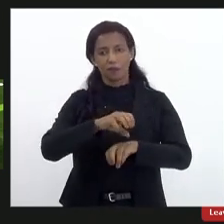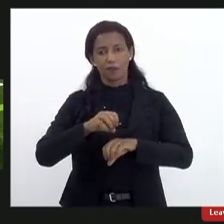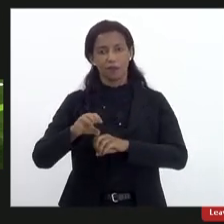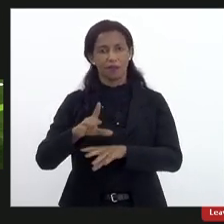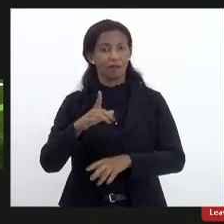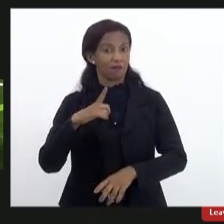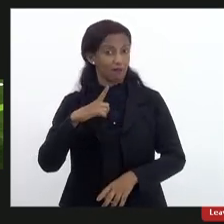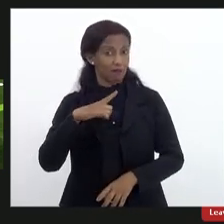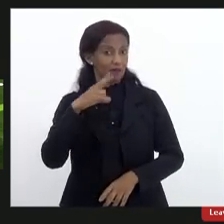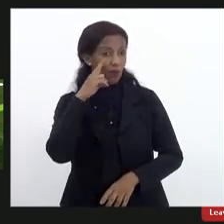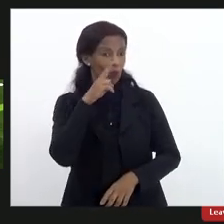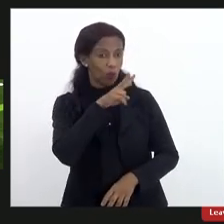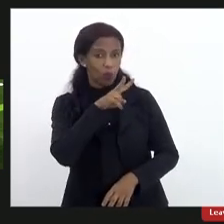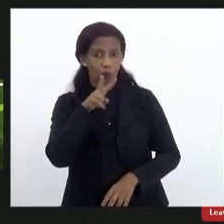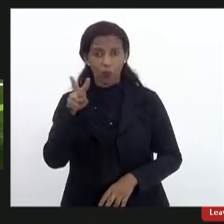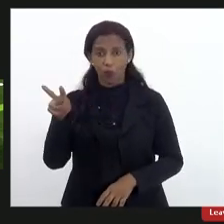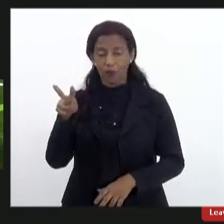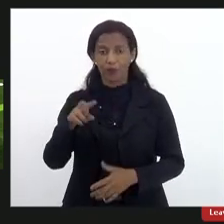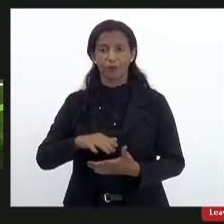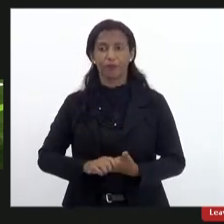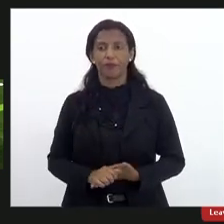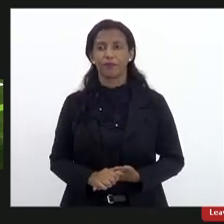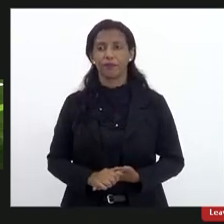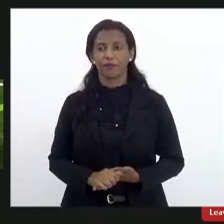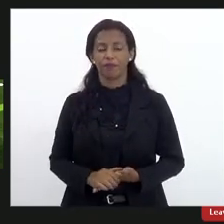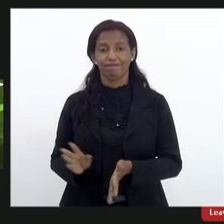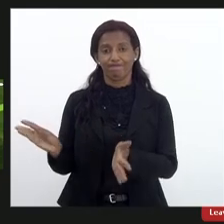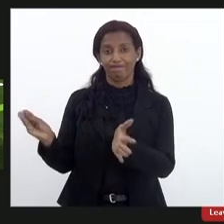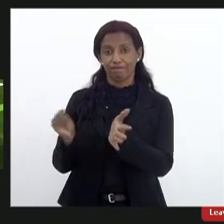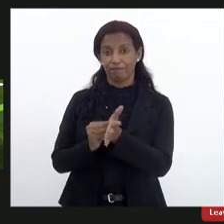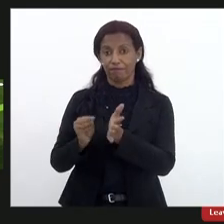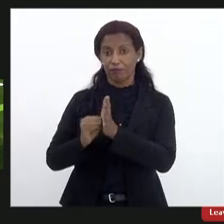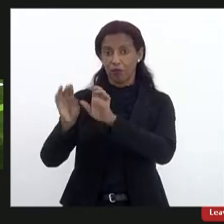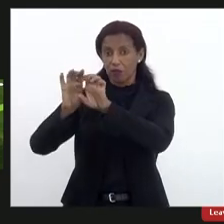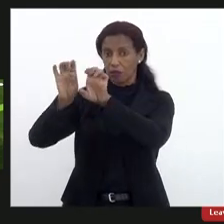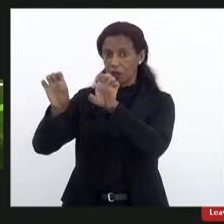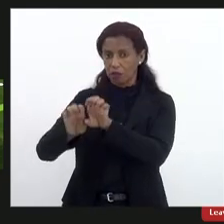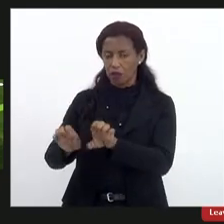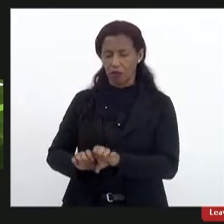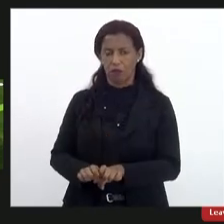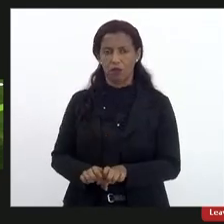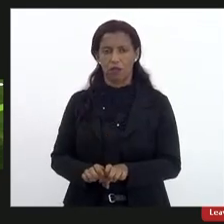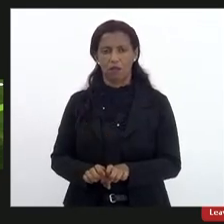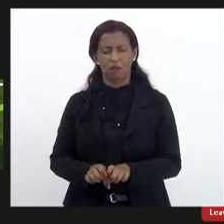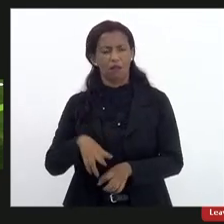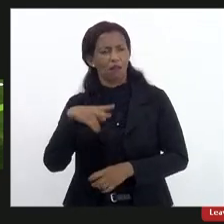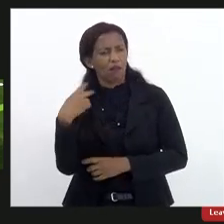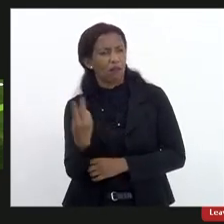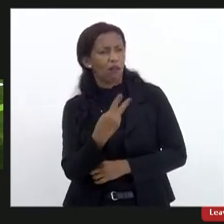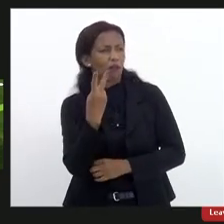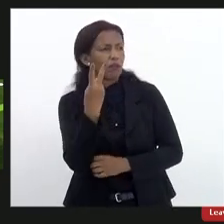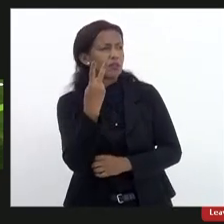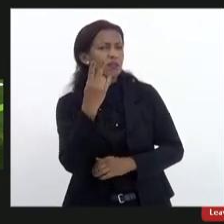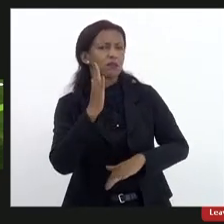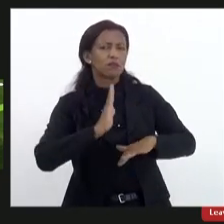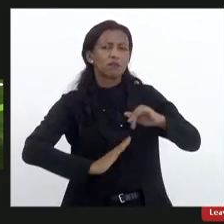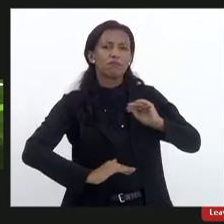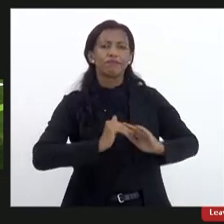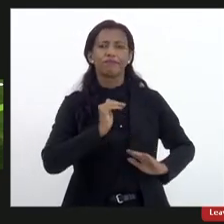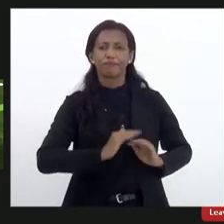tenho visto que a falta de estrutura, e a valorização dos profissionais